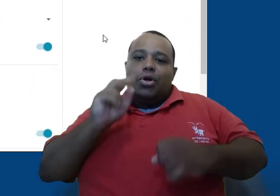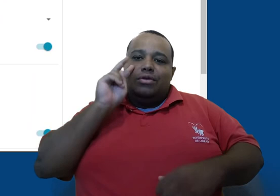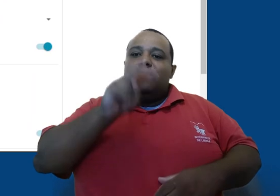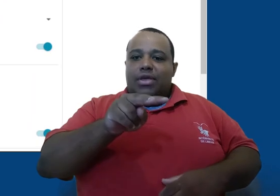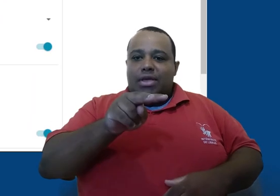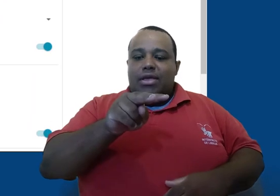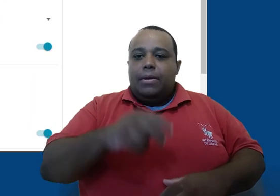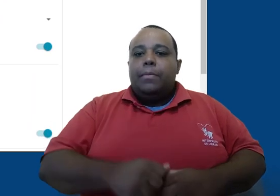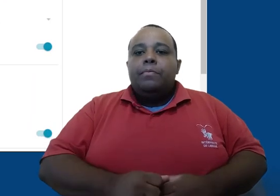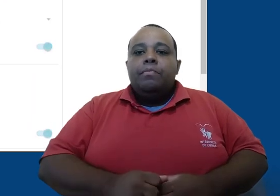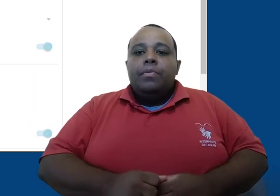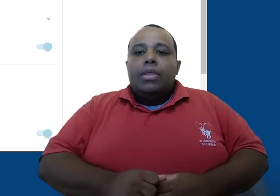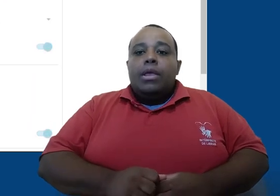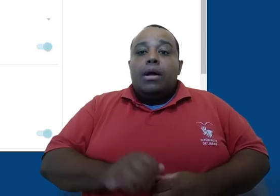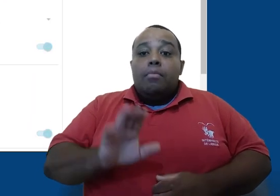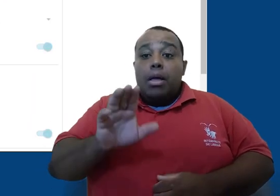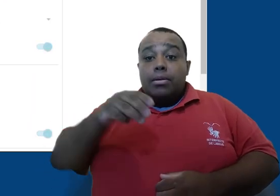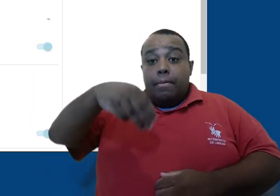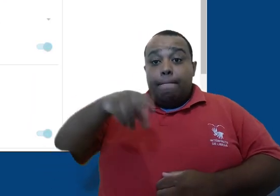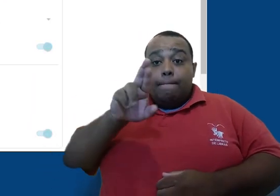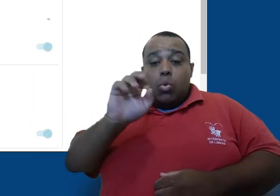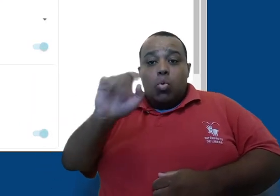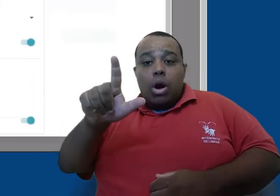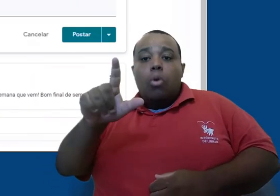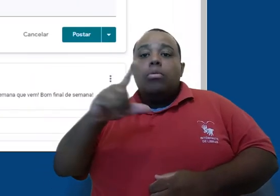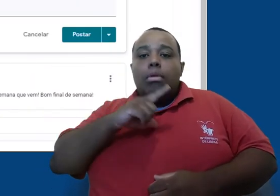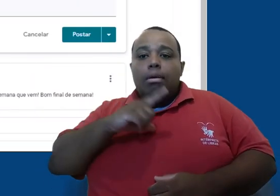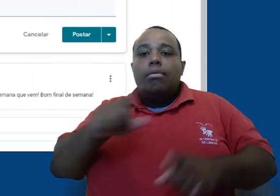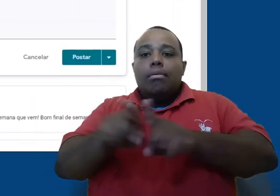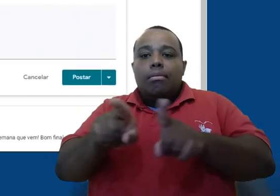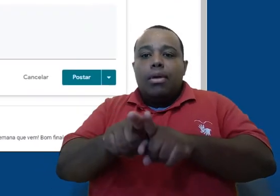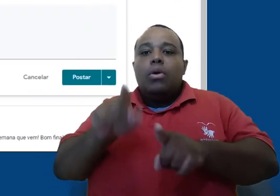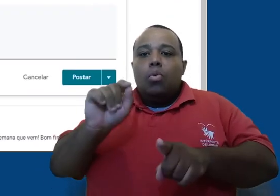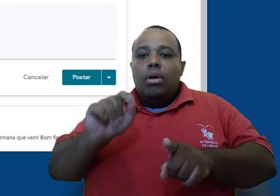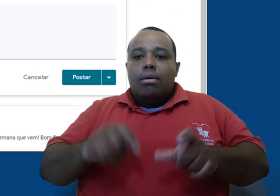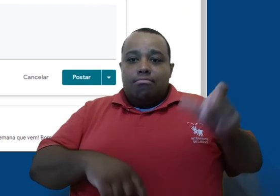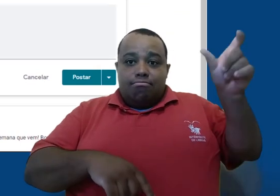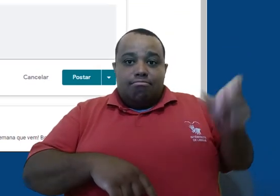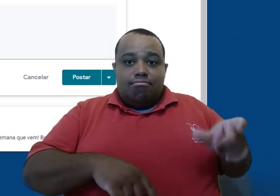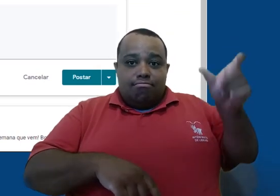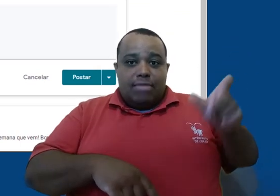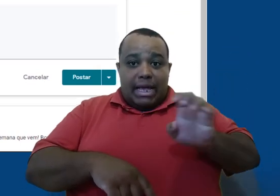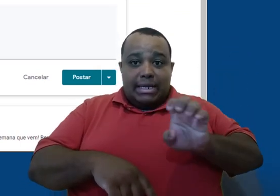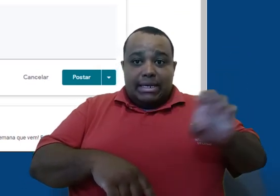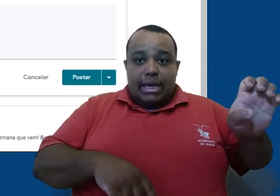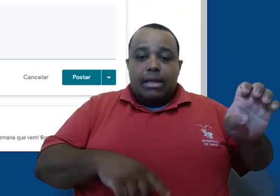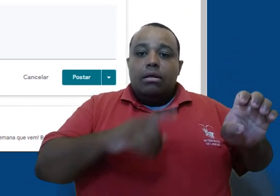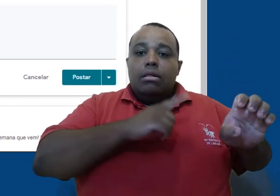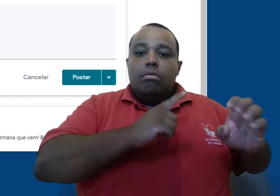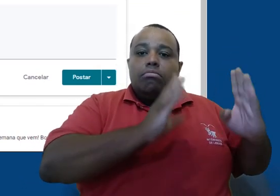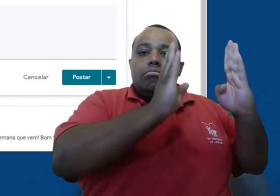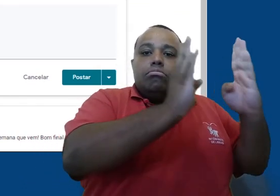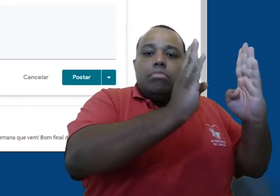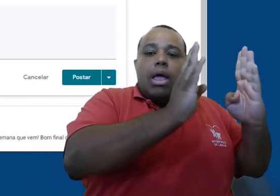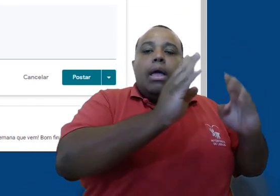podem ver. Agora, voltando uma última vez ao mural, um último detalhe que devemos falar aqui é essa caixa à esquerda da nossa linha do tempo. Essa